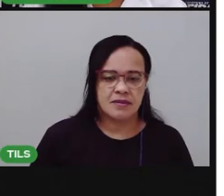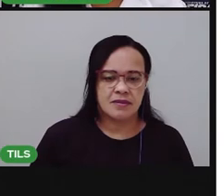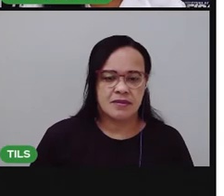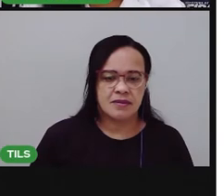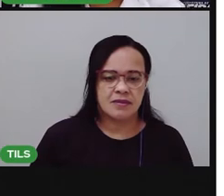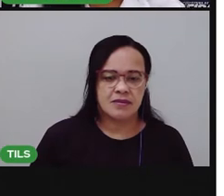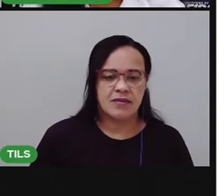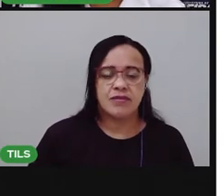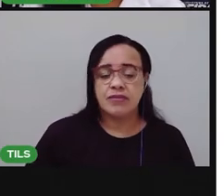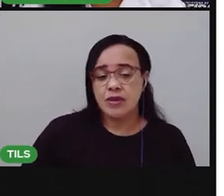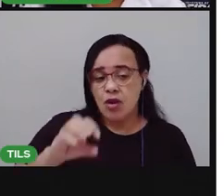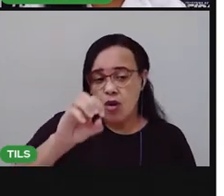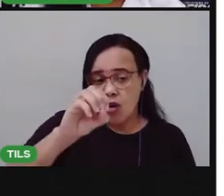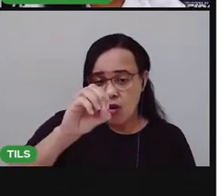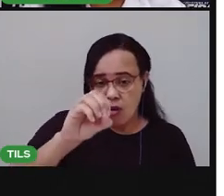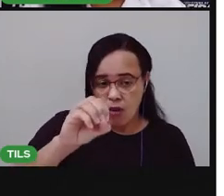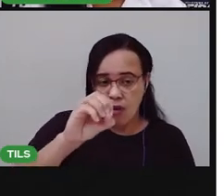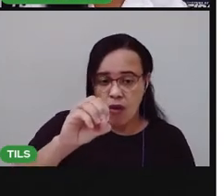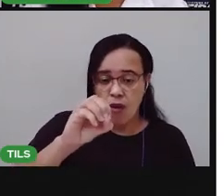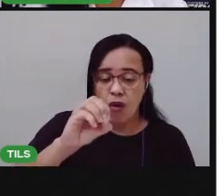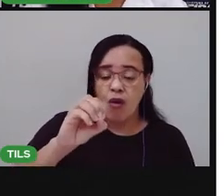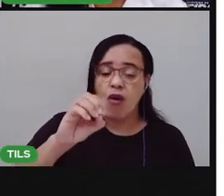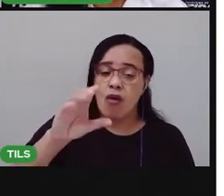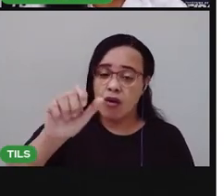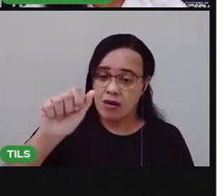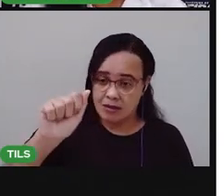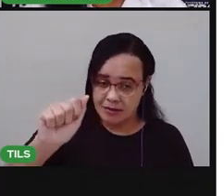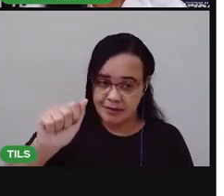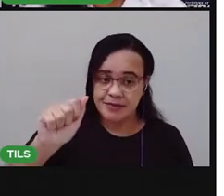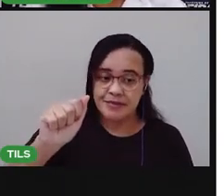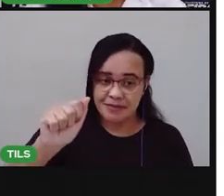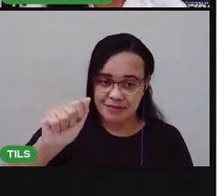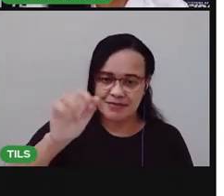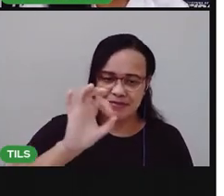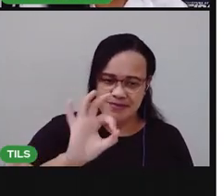Do Ó e do Á. Muito bem.